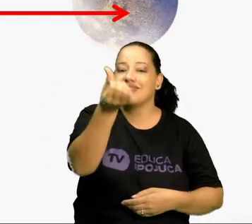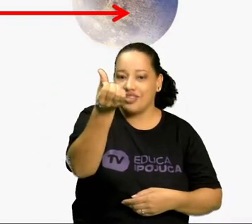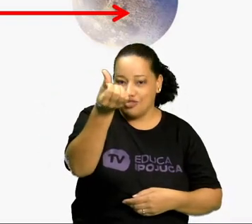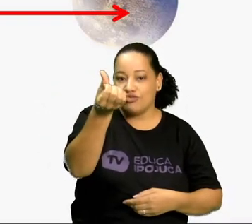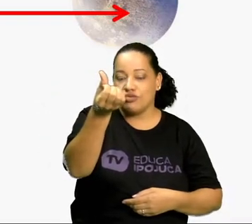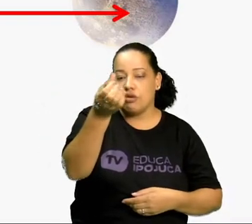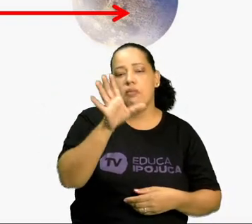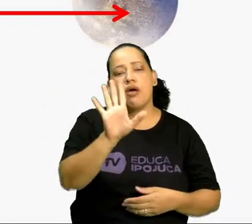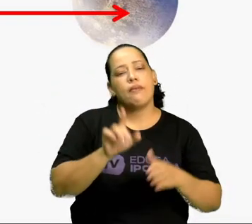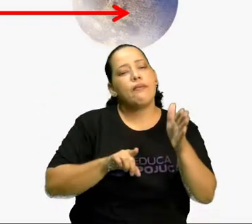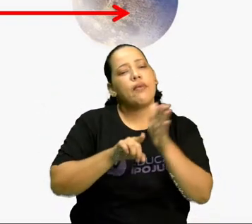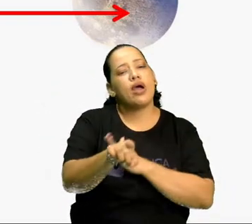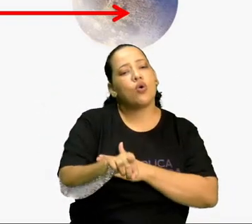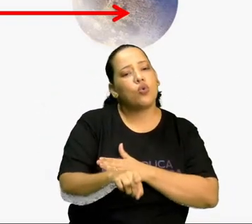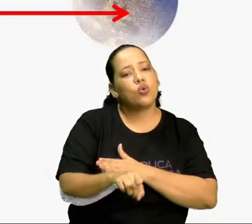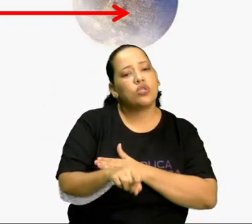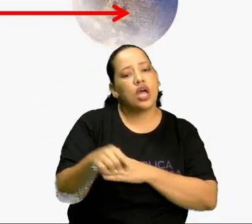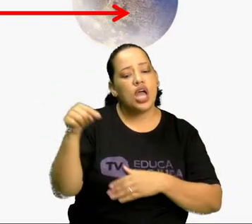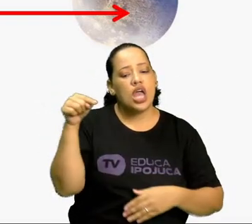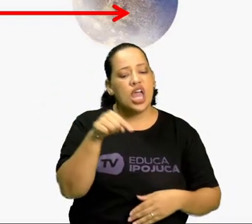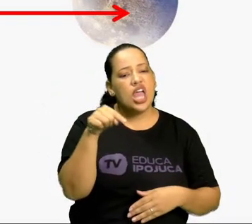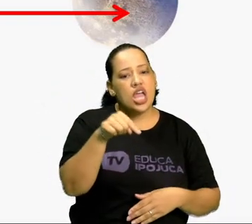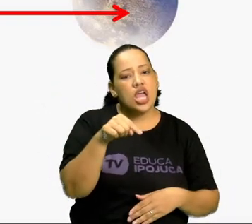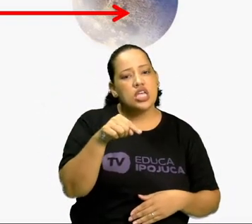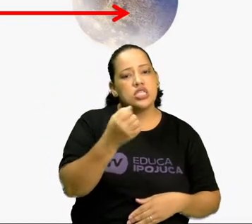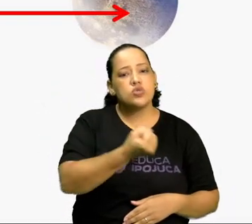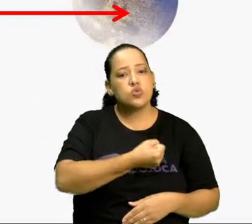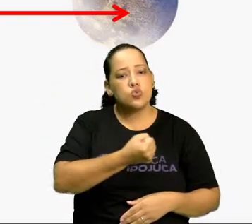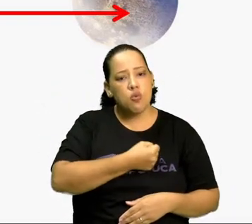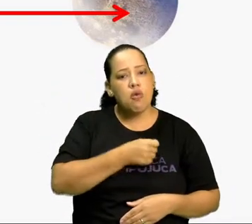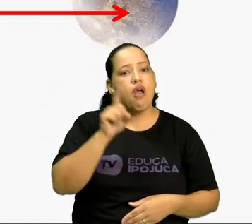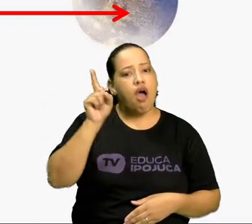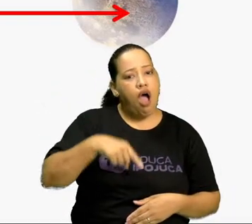pergunta. Este número está em notação científica?